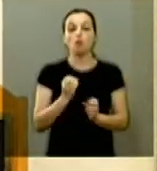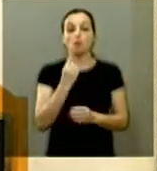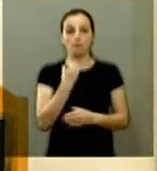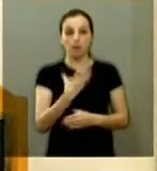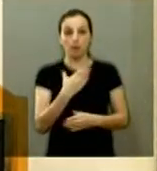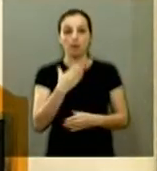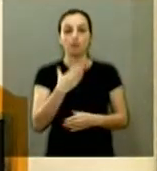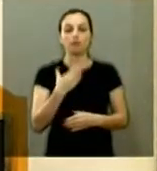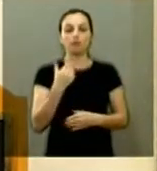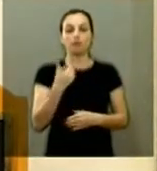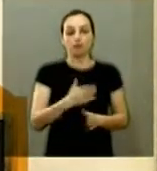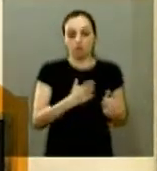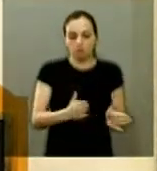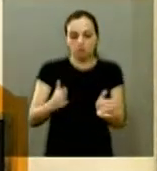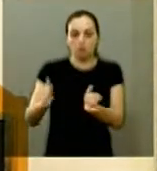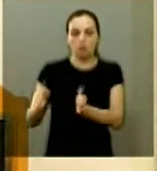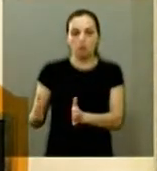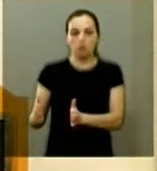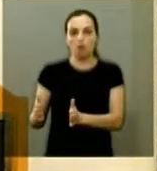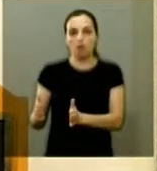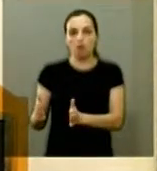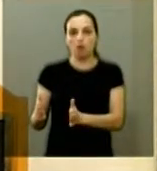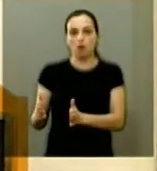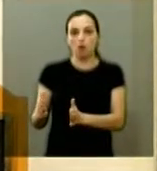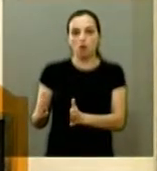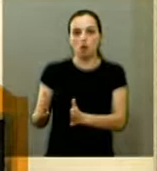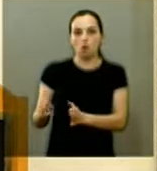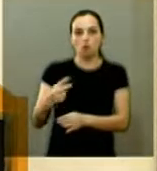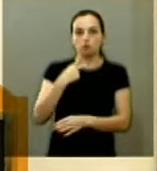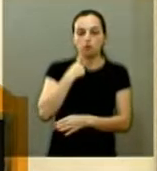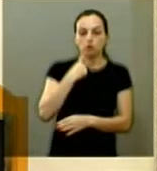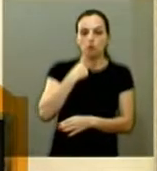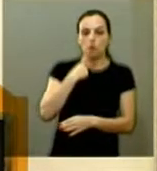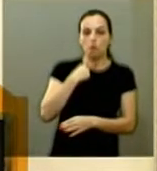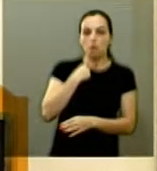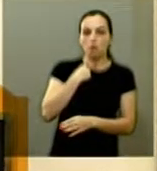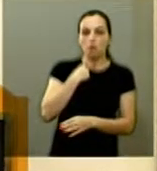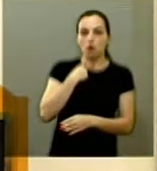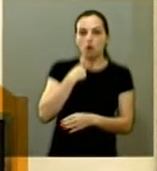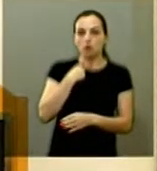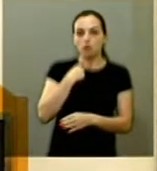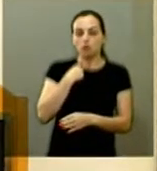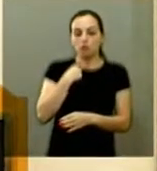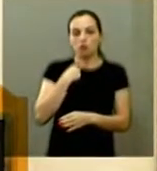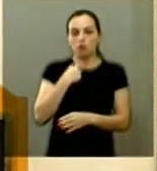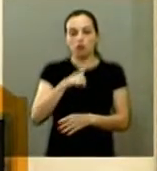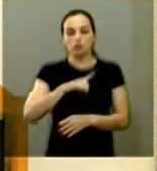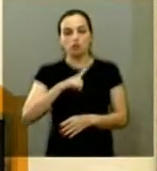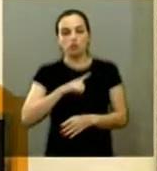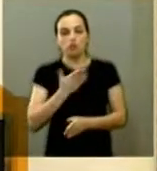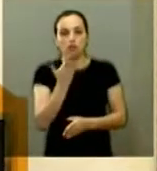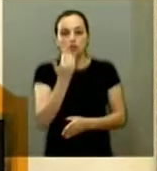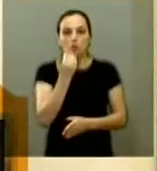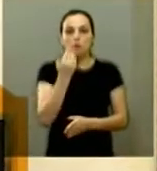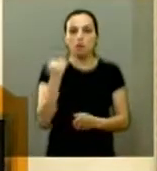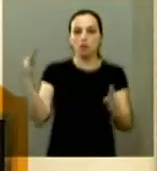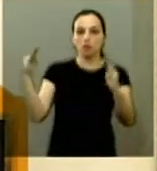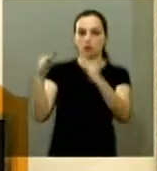que durante um bom período sequer tinham a perspectiva de ter um prato de comida na sua casa.